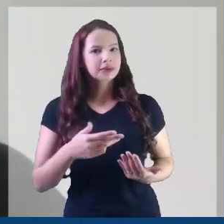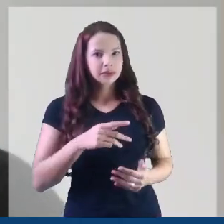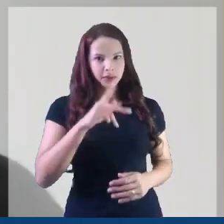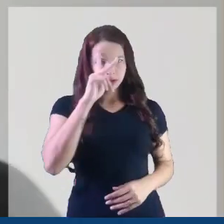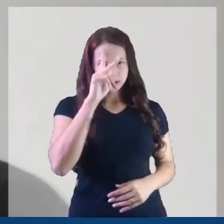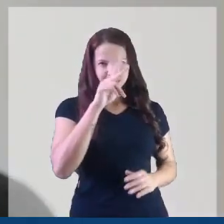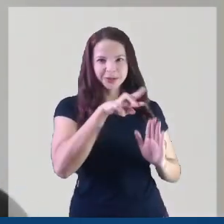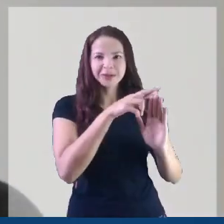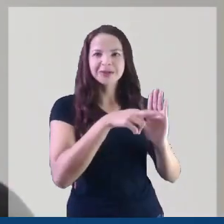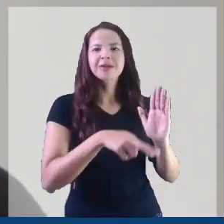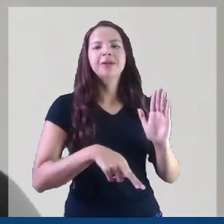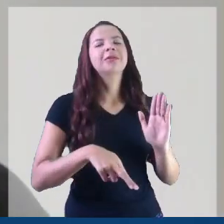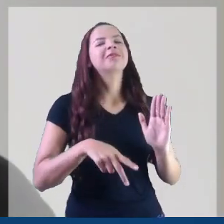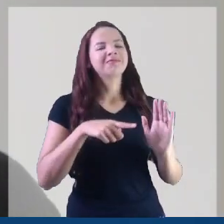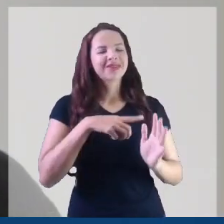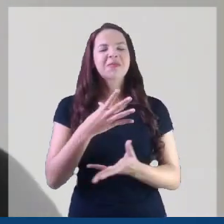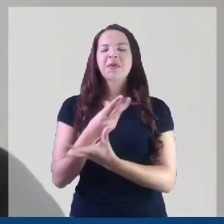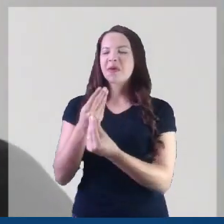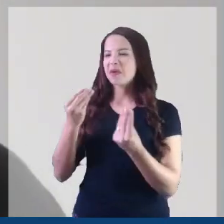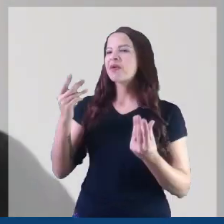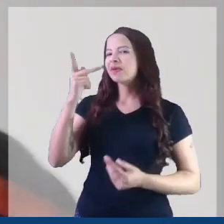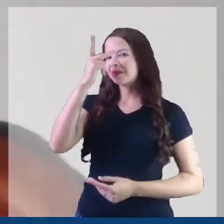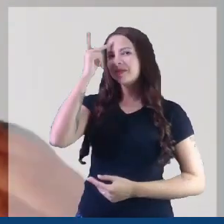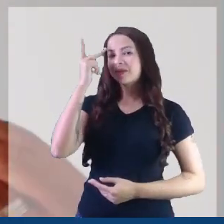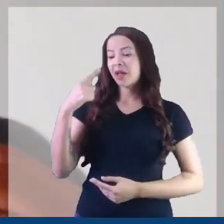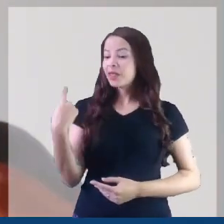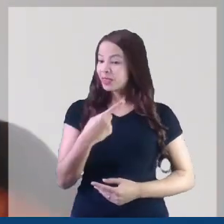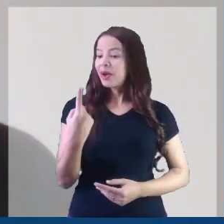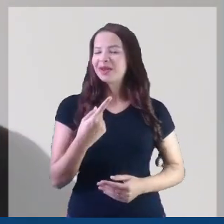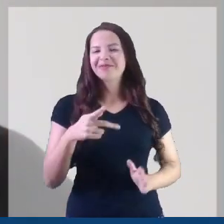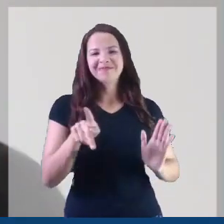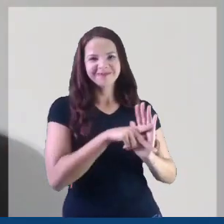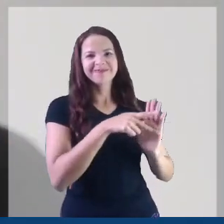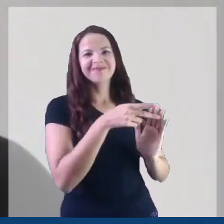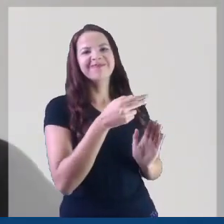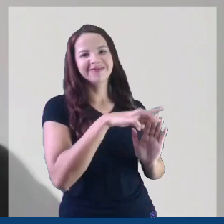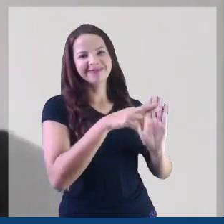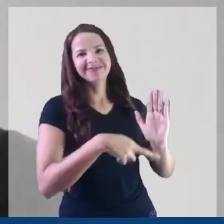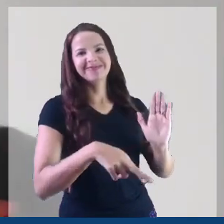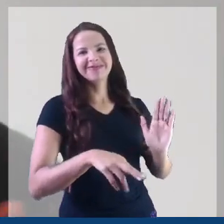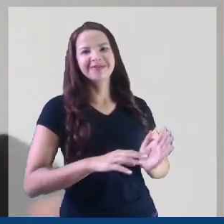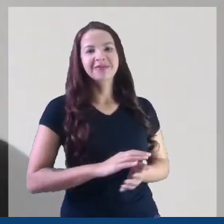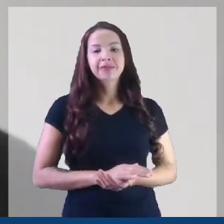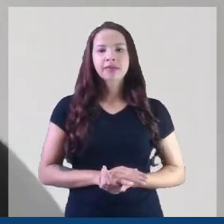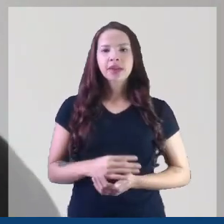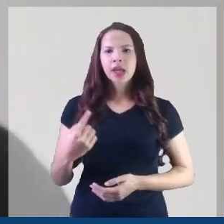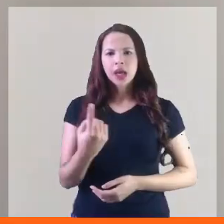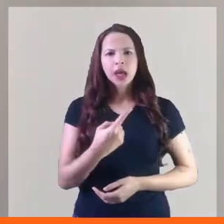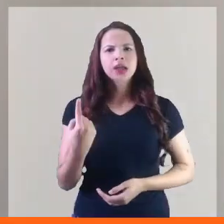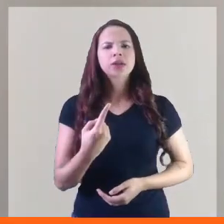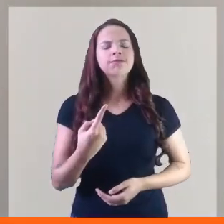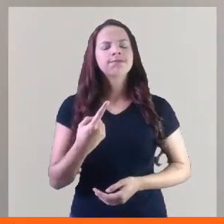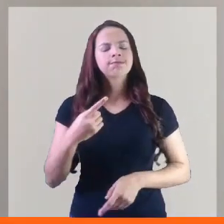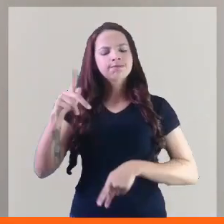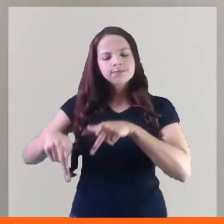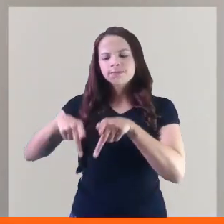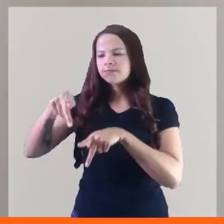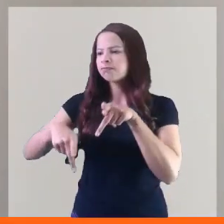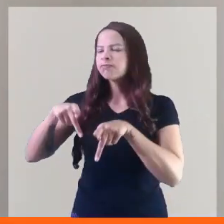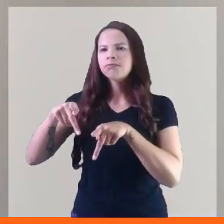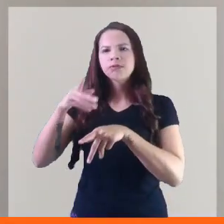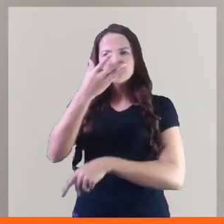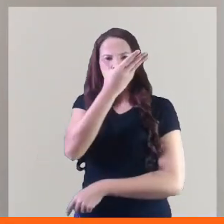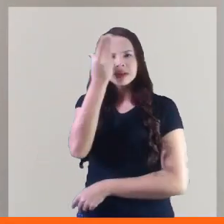Nossa história tem mesmo um bocado de gente, um bocado da gente. Da nossa